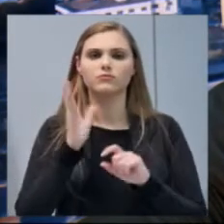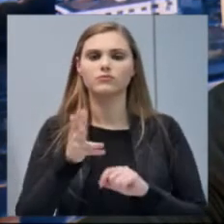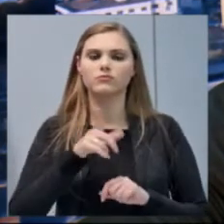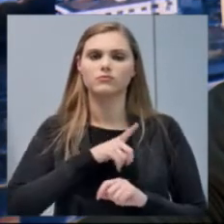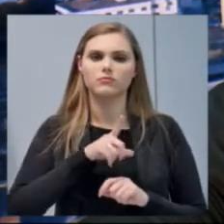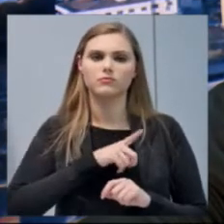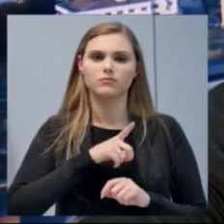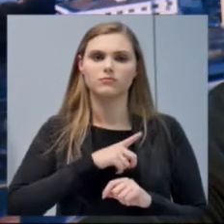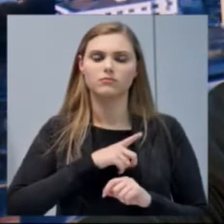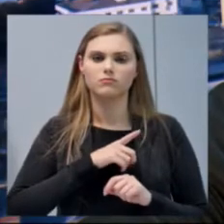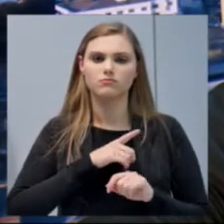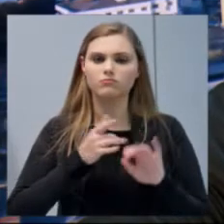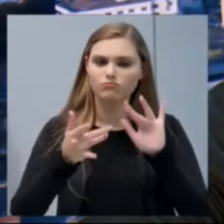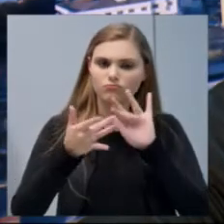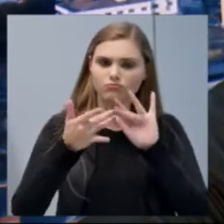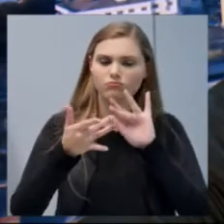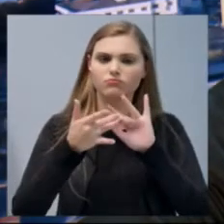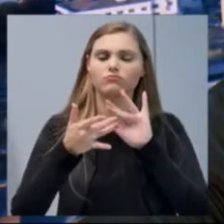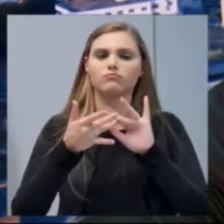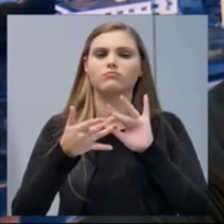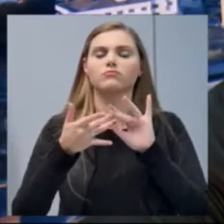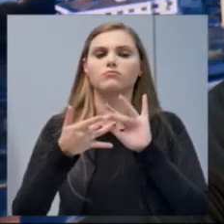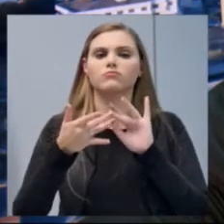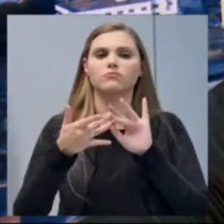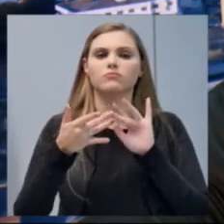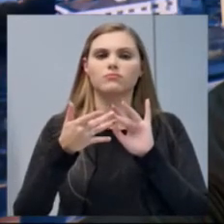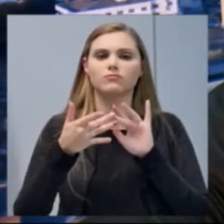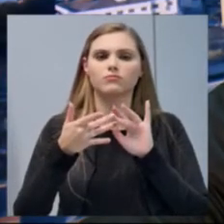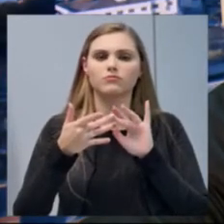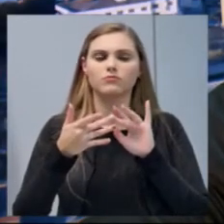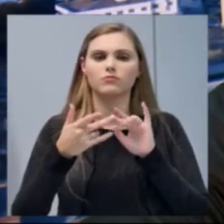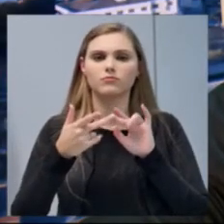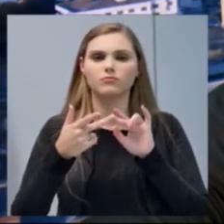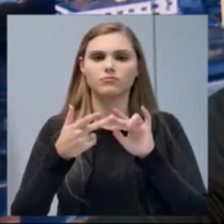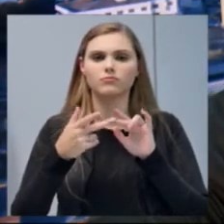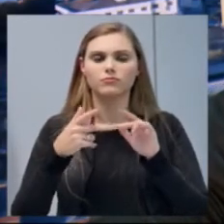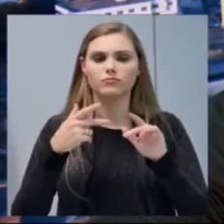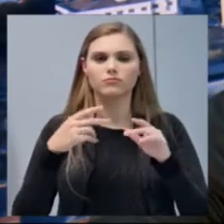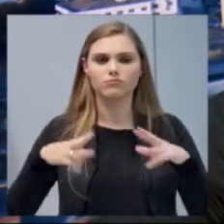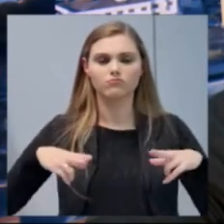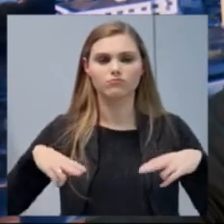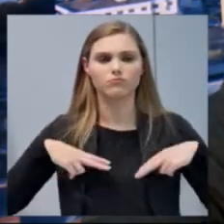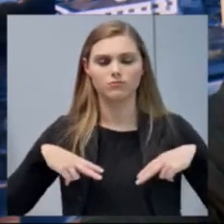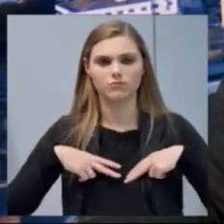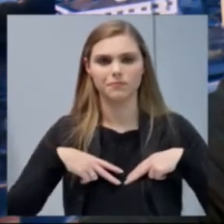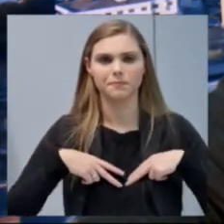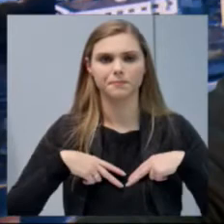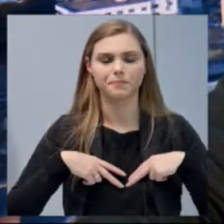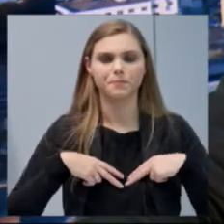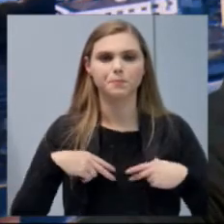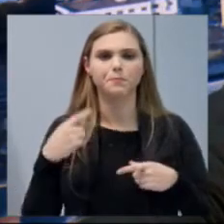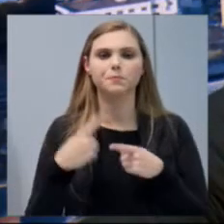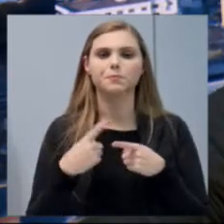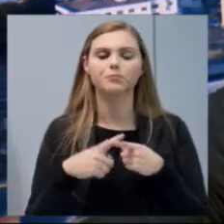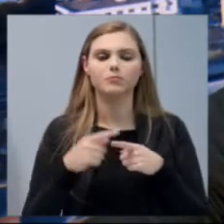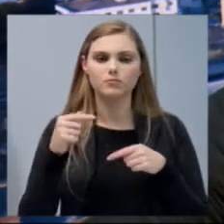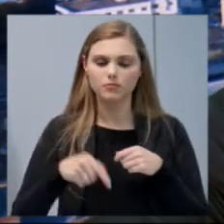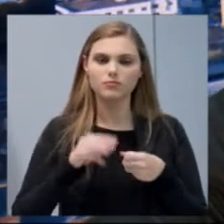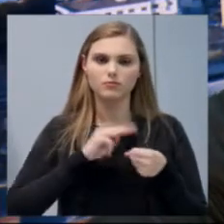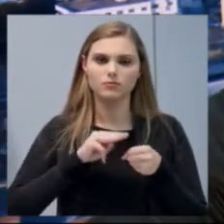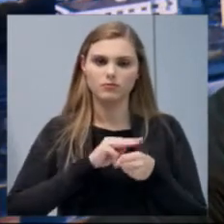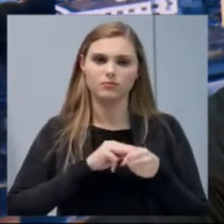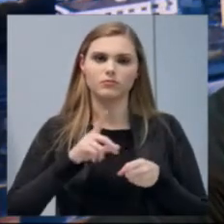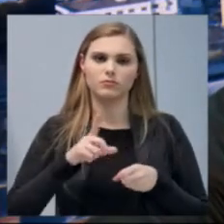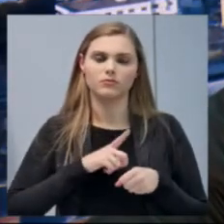uma ligação do setor privado. porque nós temos aqui, ainda mais o nosso município, que nós